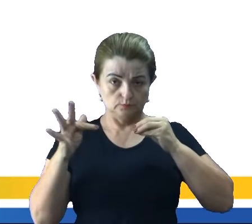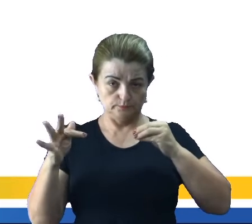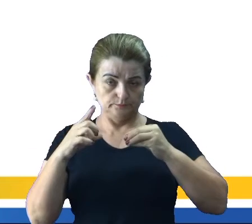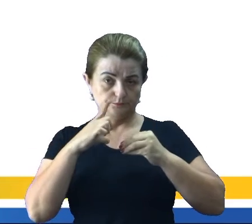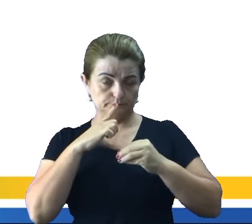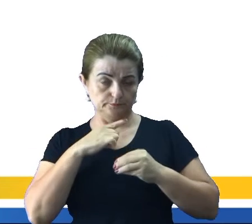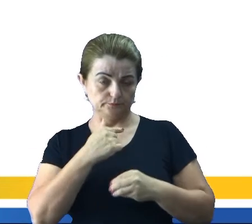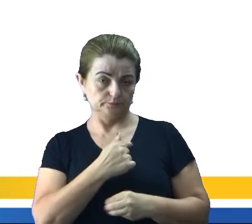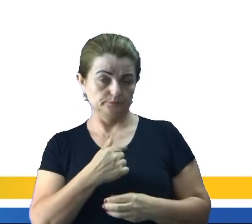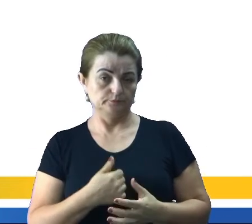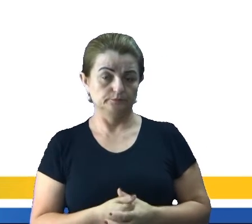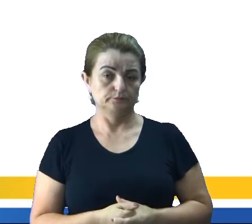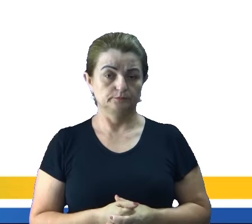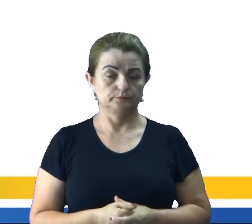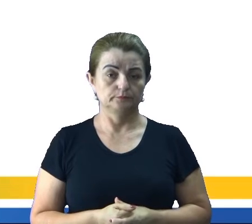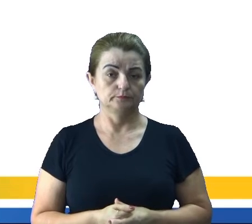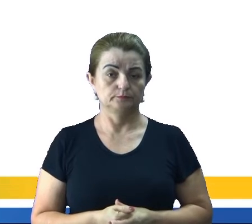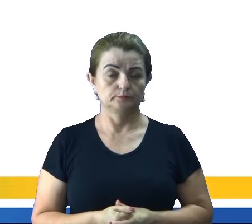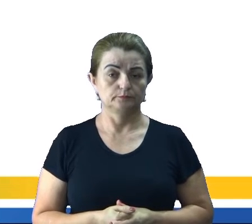temos ali